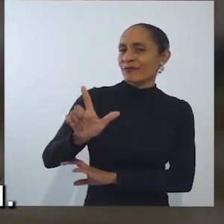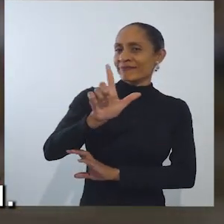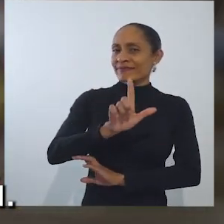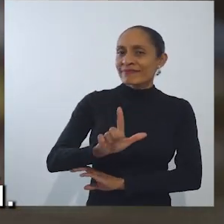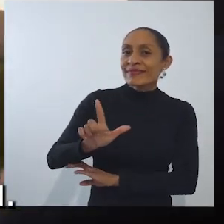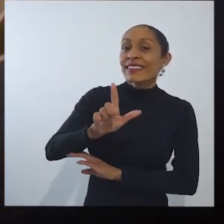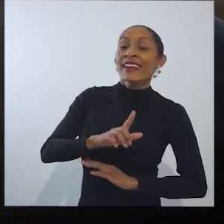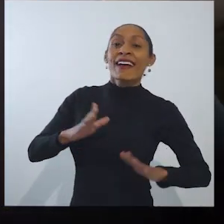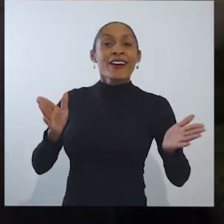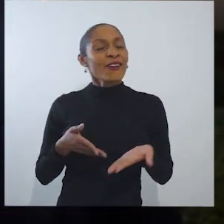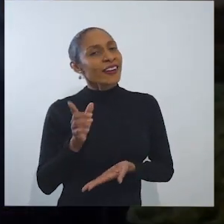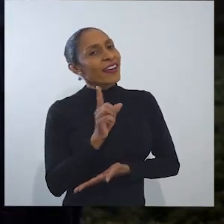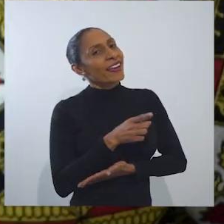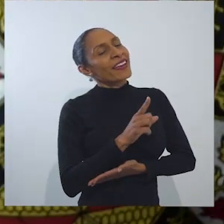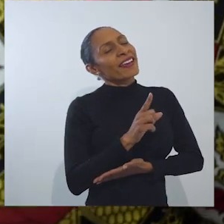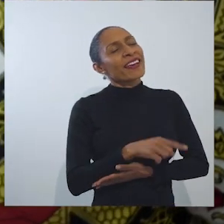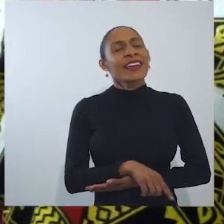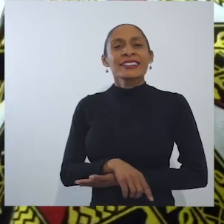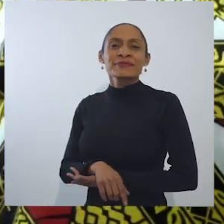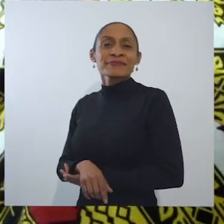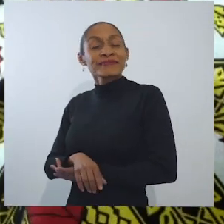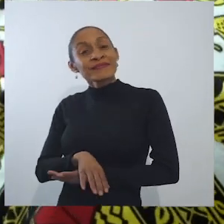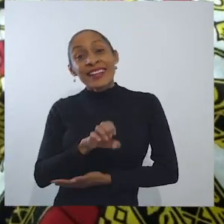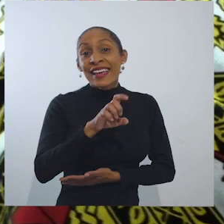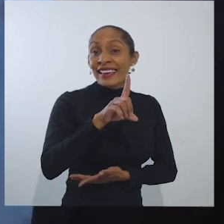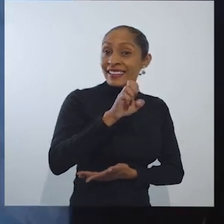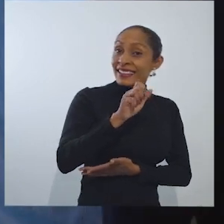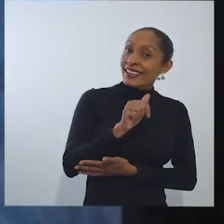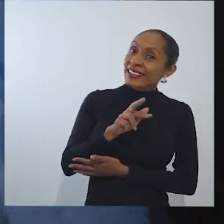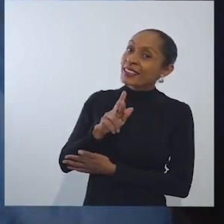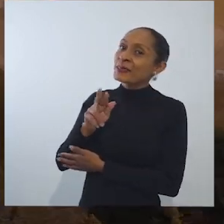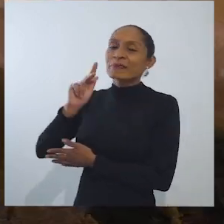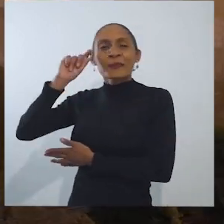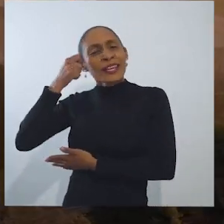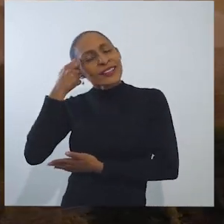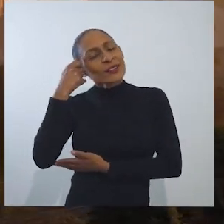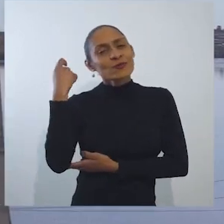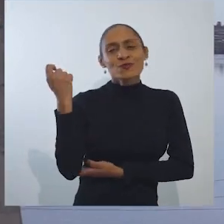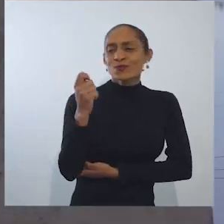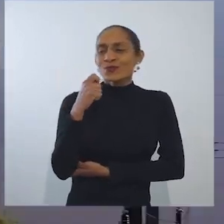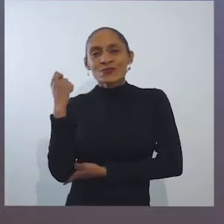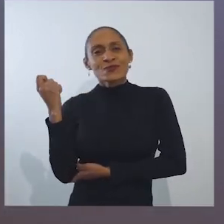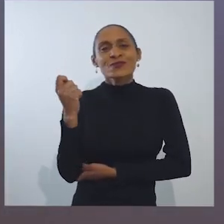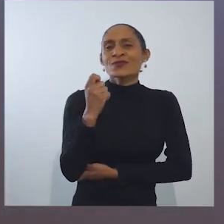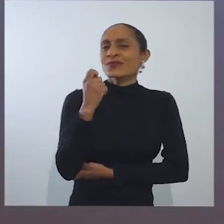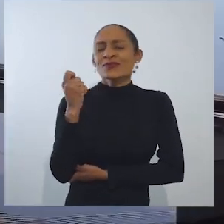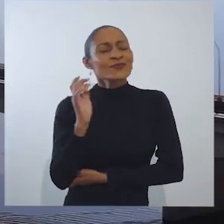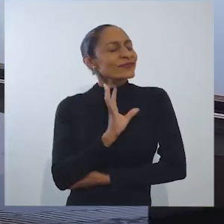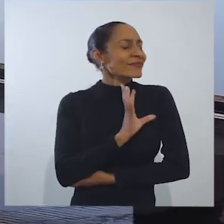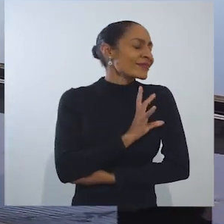é, é, é Edega Preto Rio Grande do Sul, meu